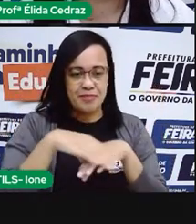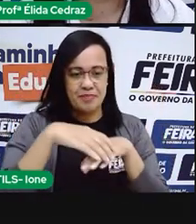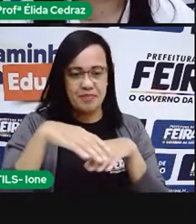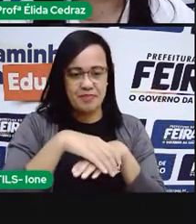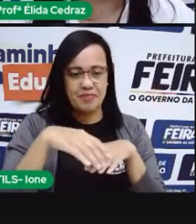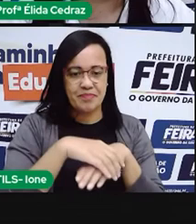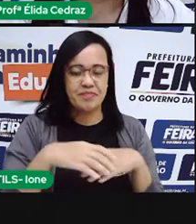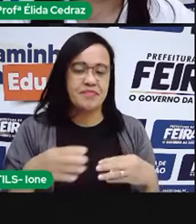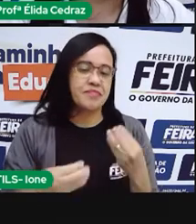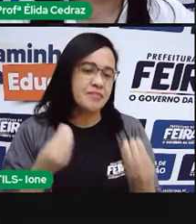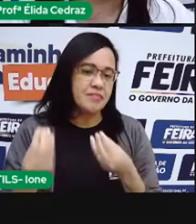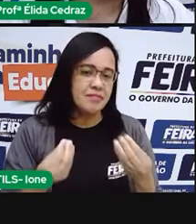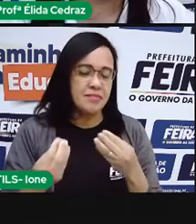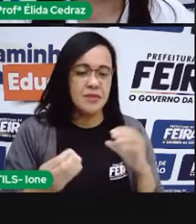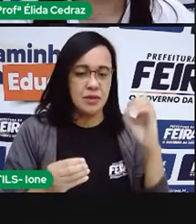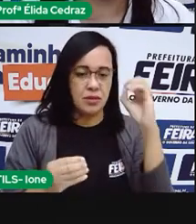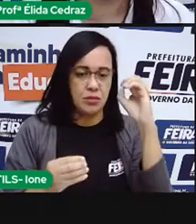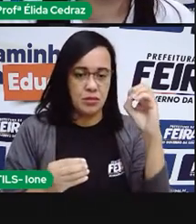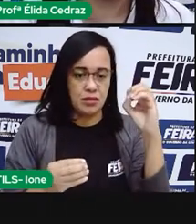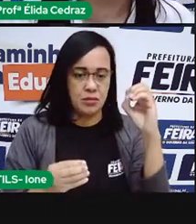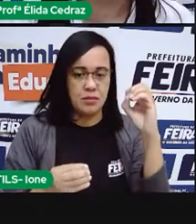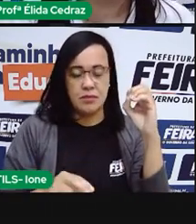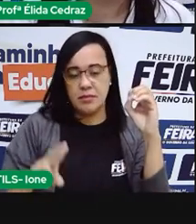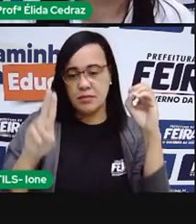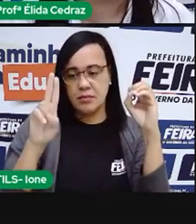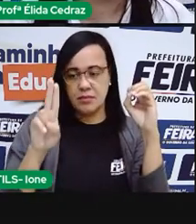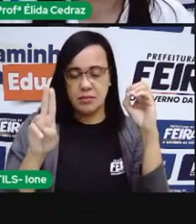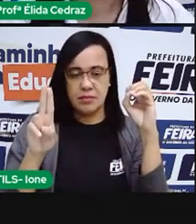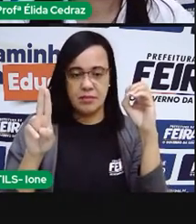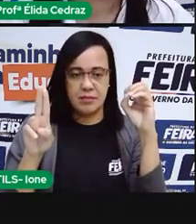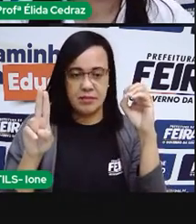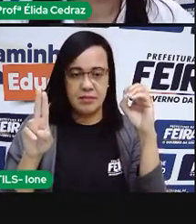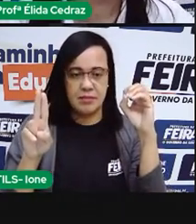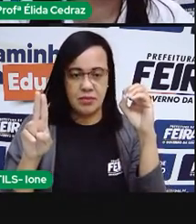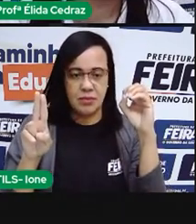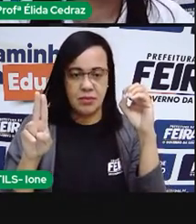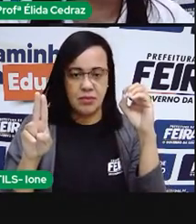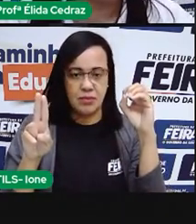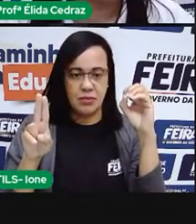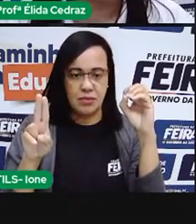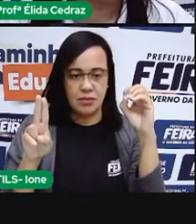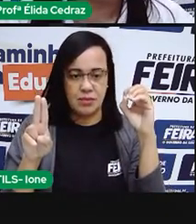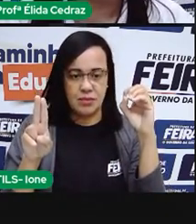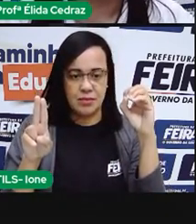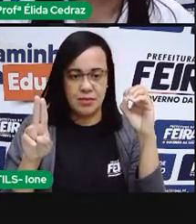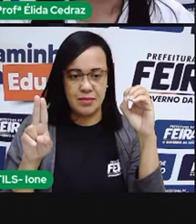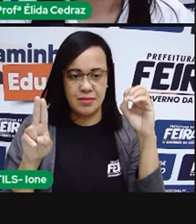Sapato. Você fala sapato ou sapatú?